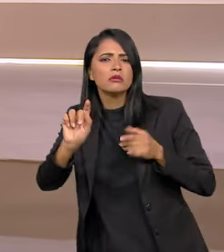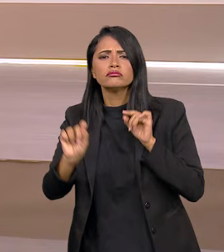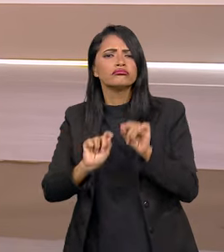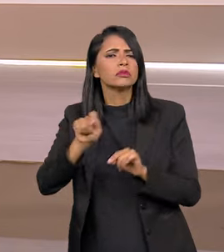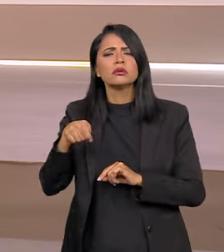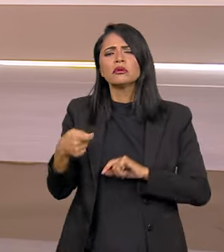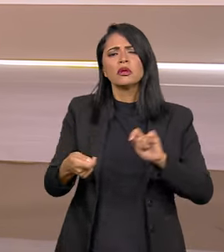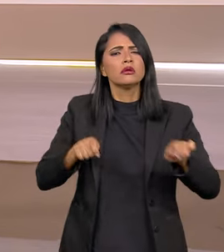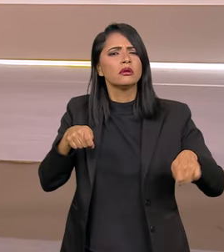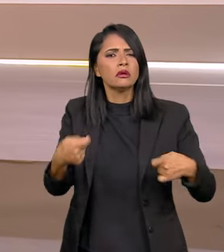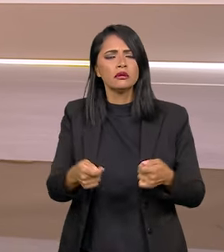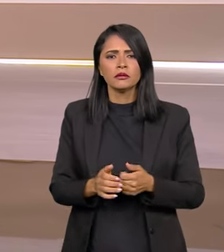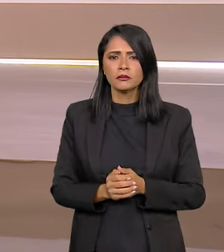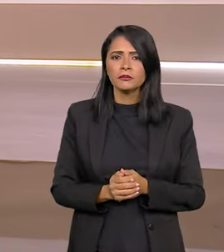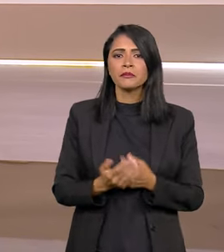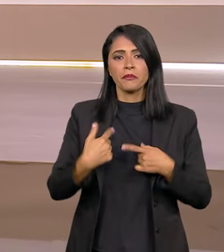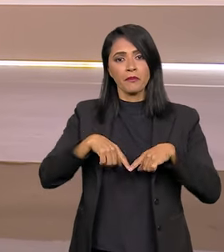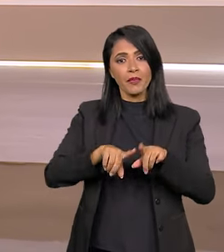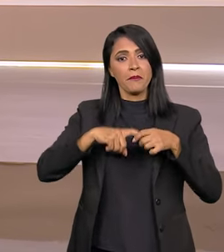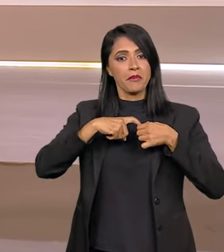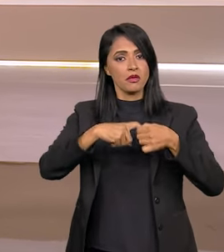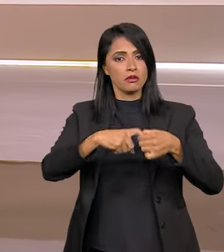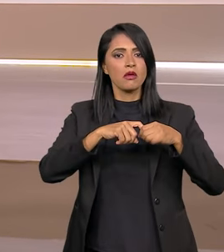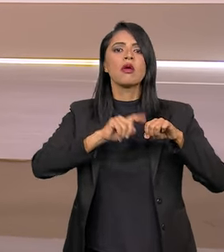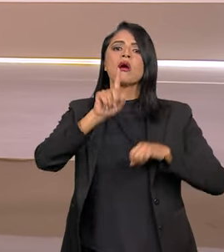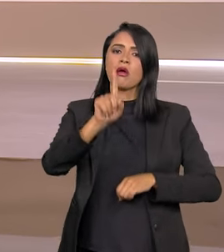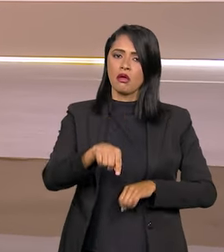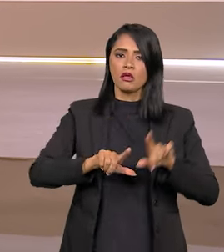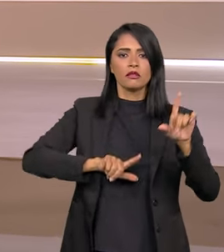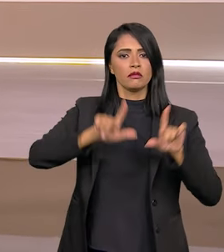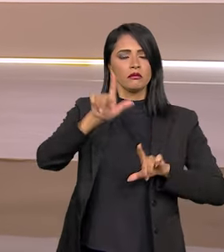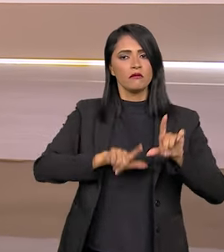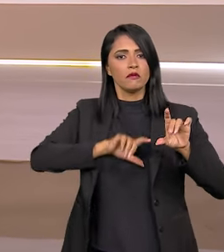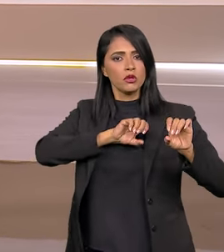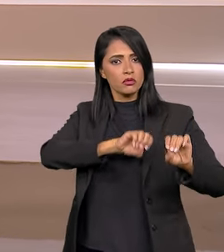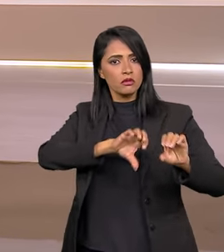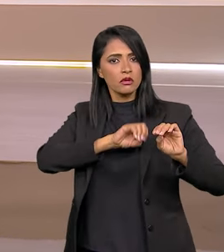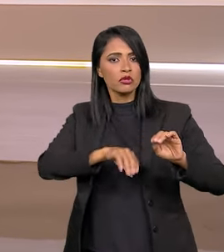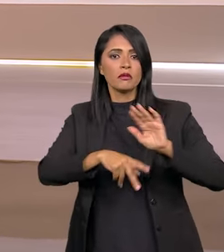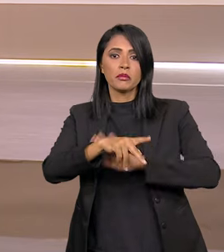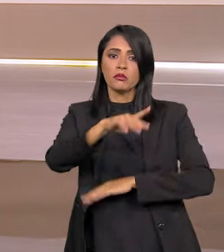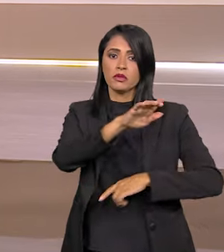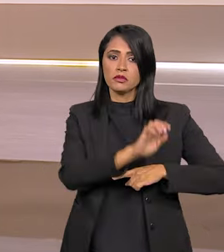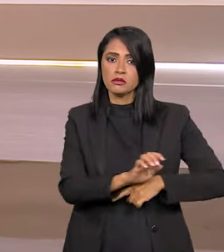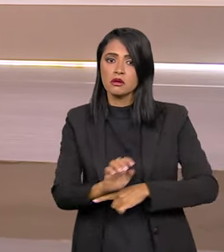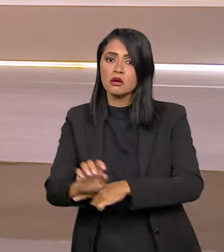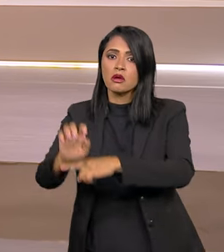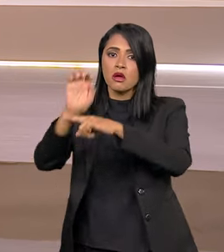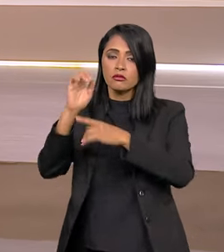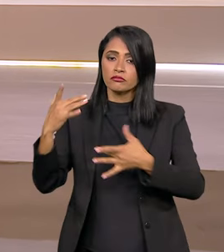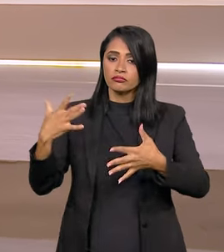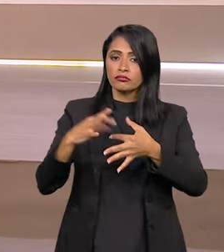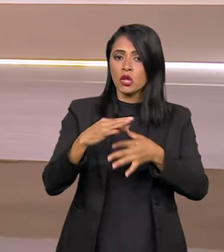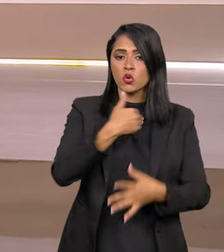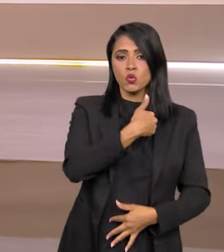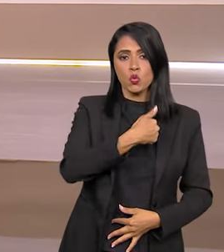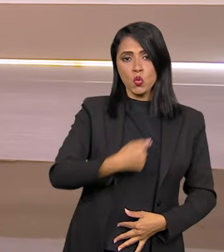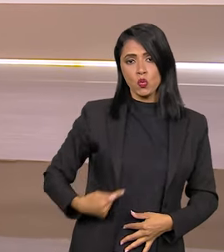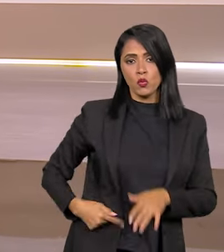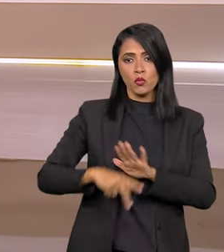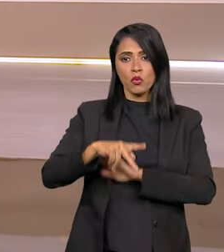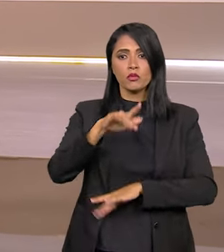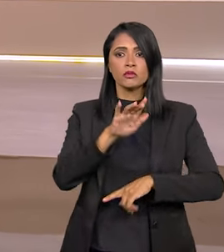universidades? Quem são os parceiros? Isso, os parceiros são as TVs educativas estaduais, ou seja, são